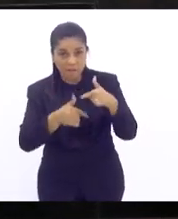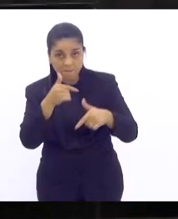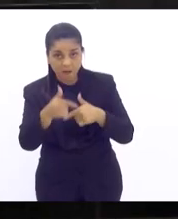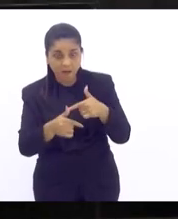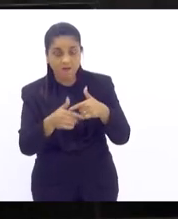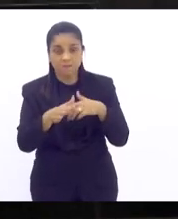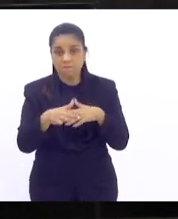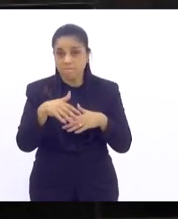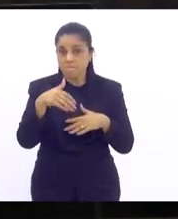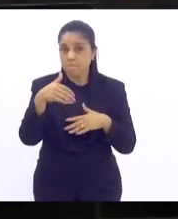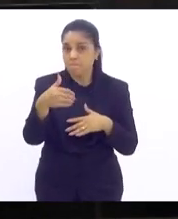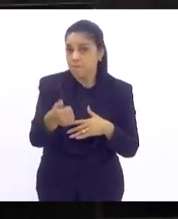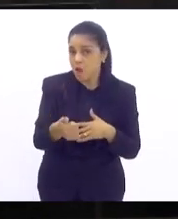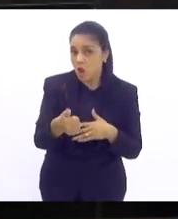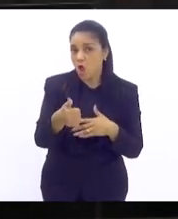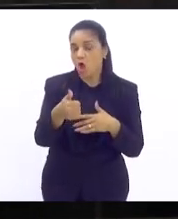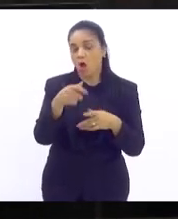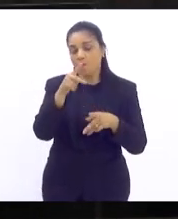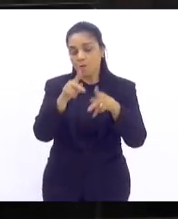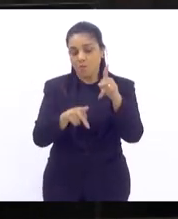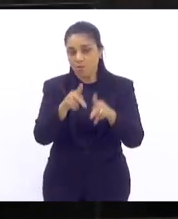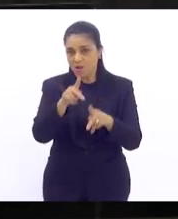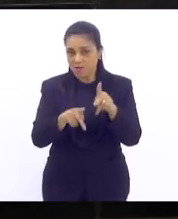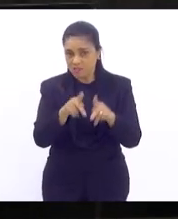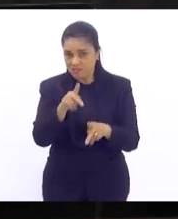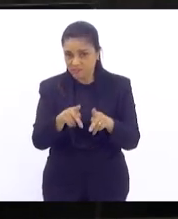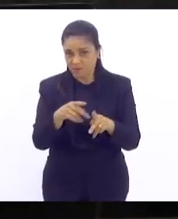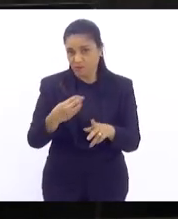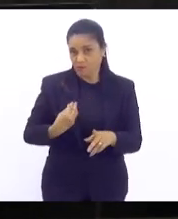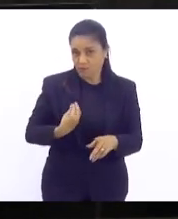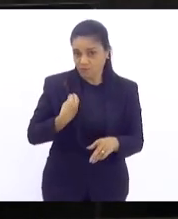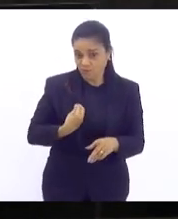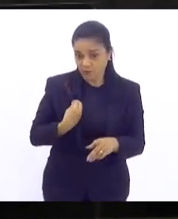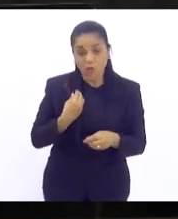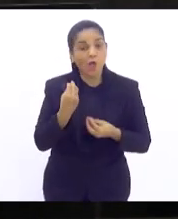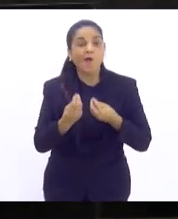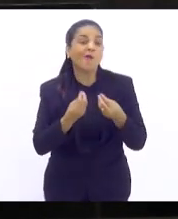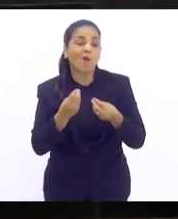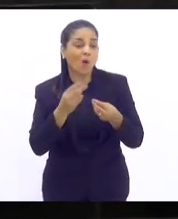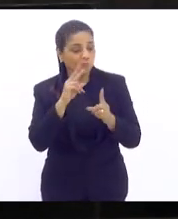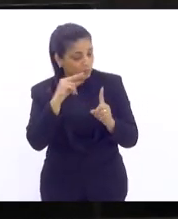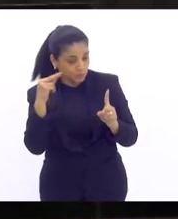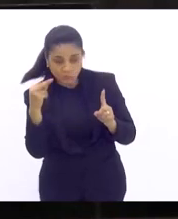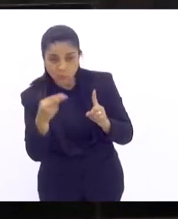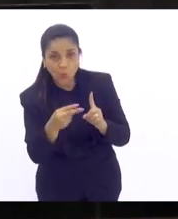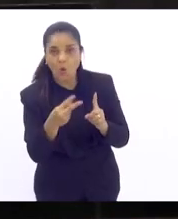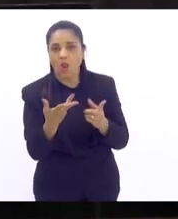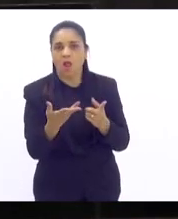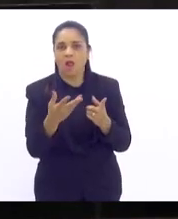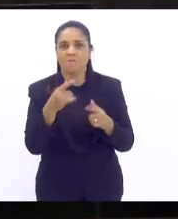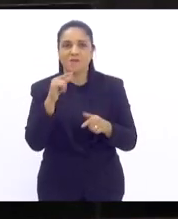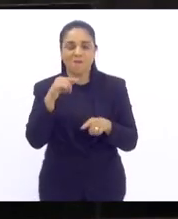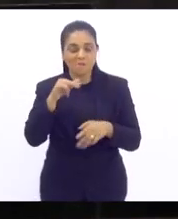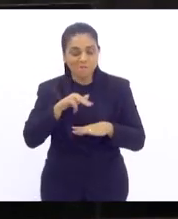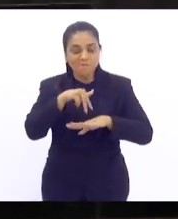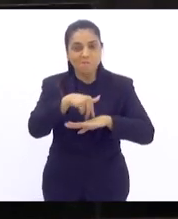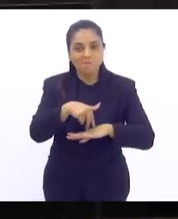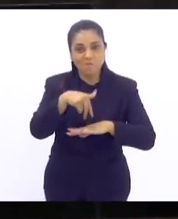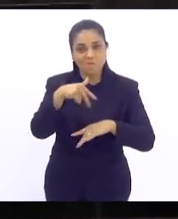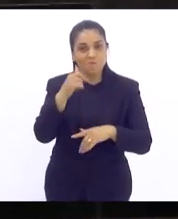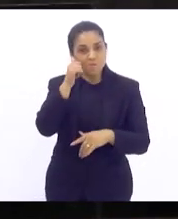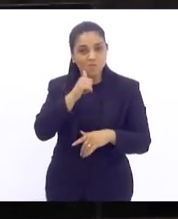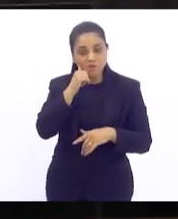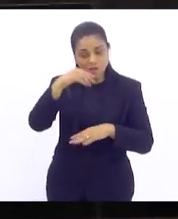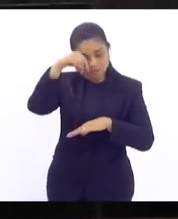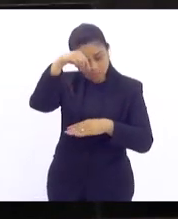condições para a nossa população, é impossível a gente não olhar o caráter de ter mais mulheres dentro do parlamento também